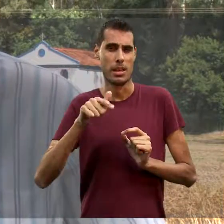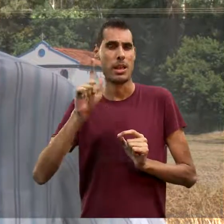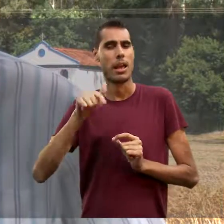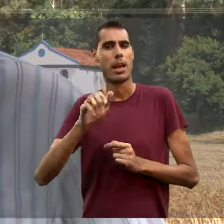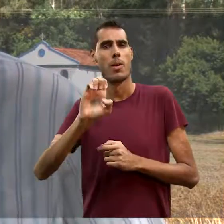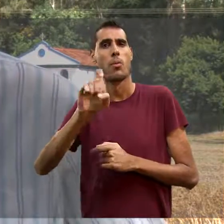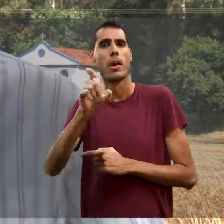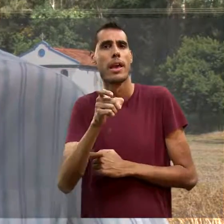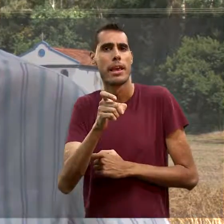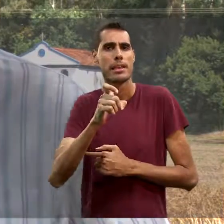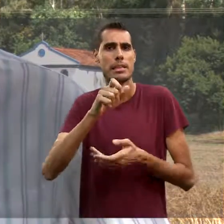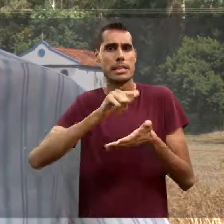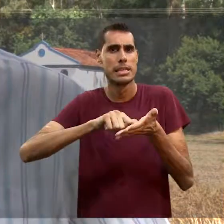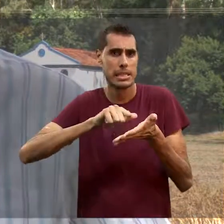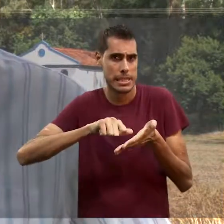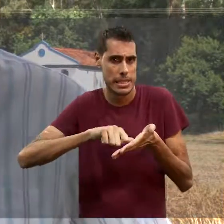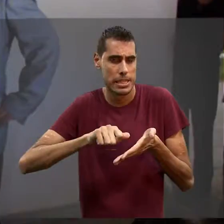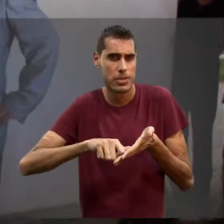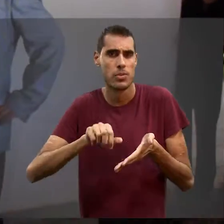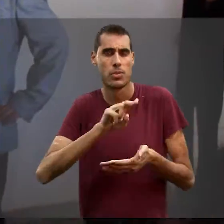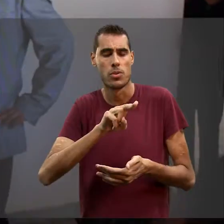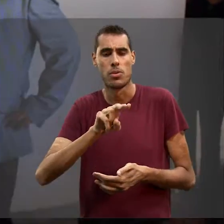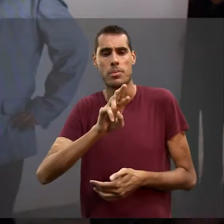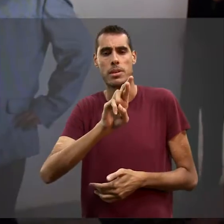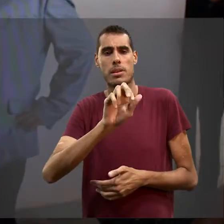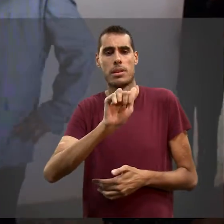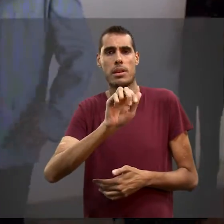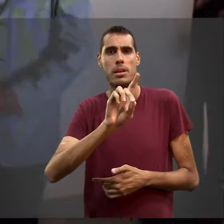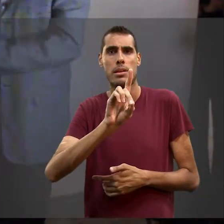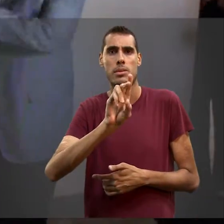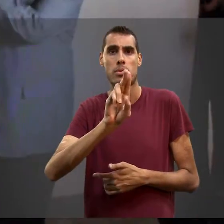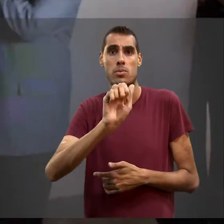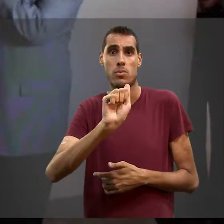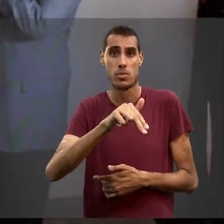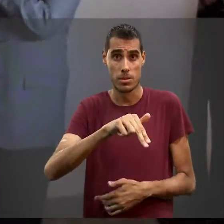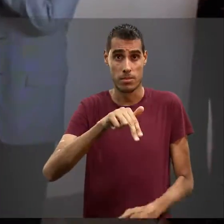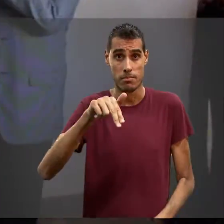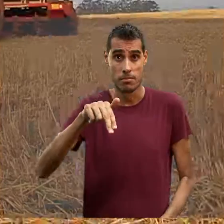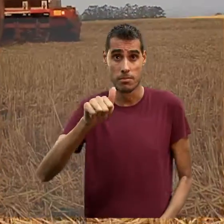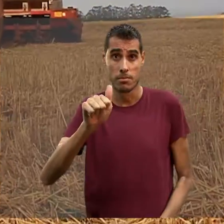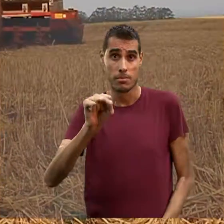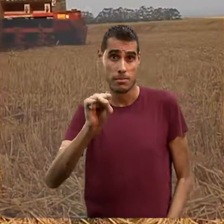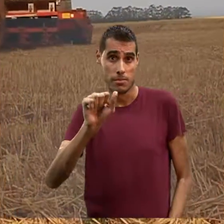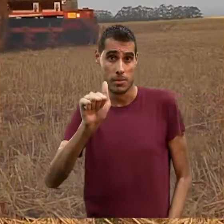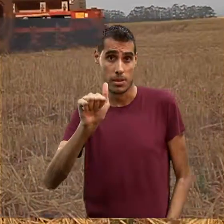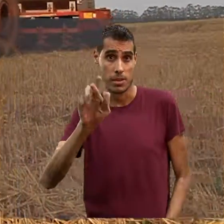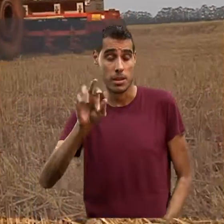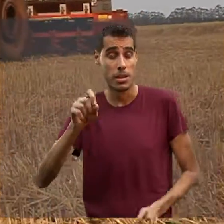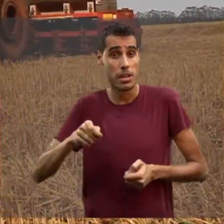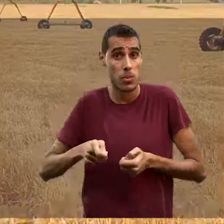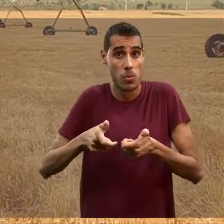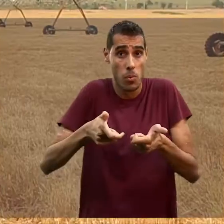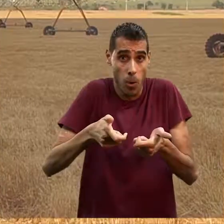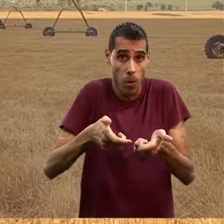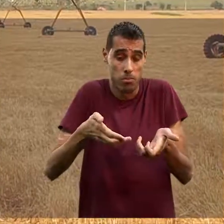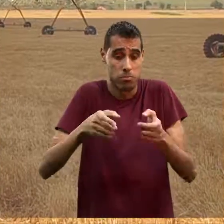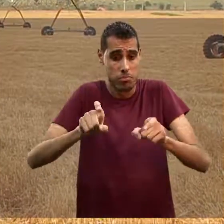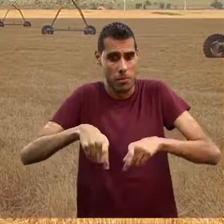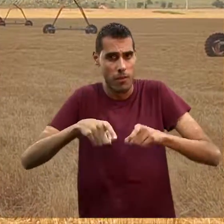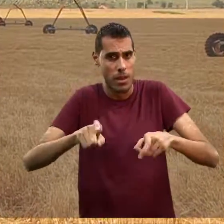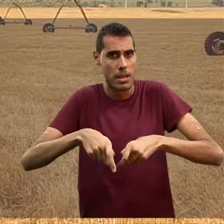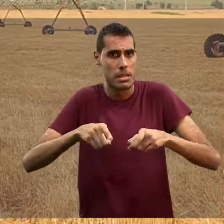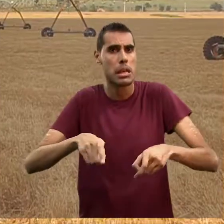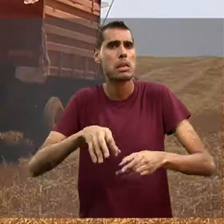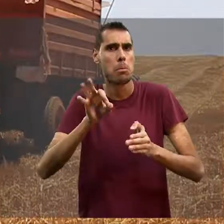de um ex-escritor, o senhor Radu Anassar, que doou uma fazenda altamente produtiva de